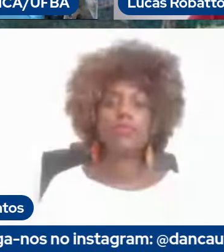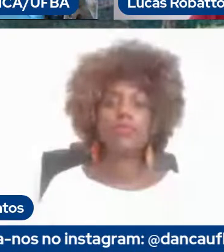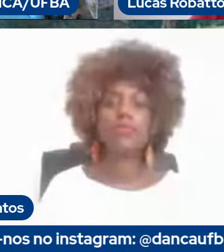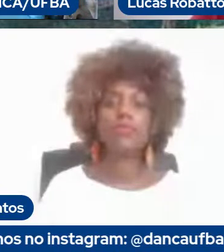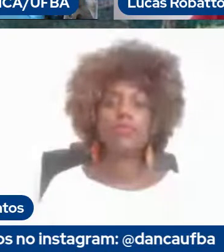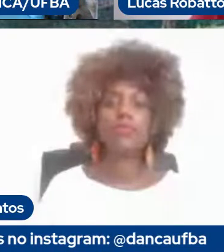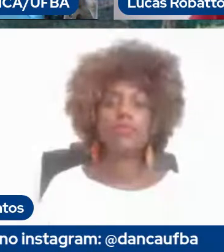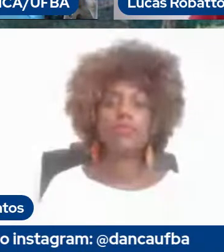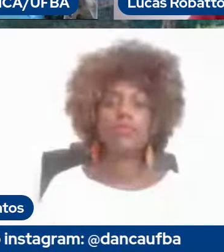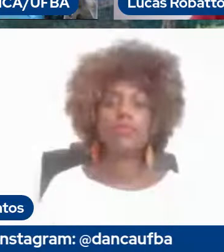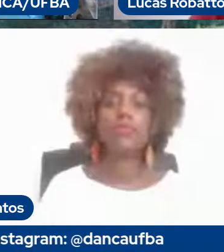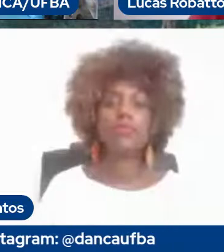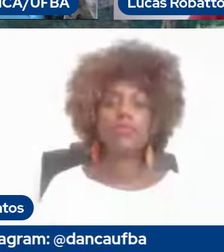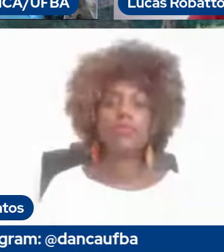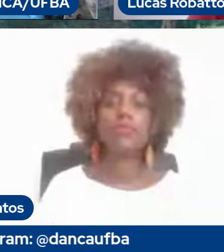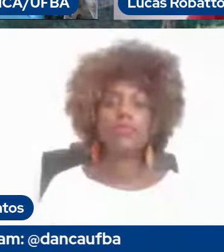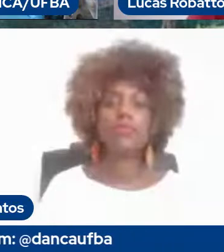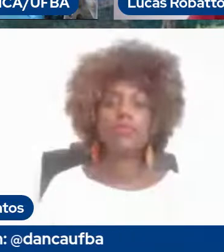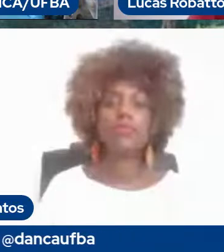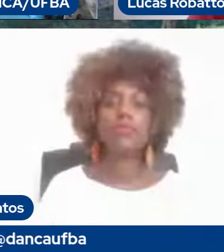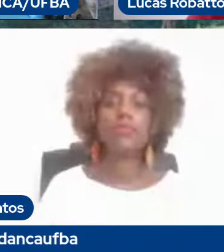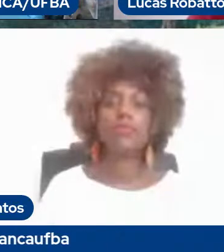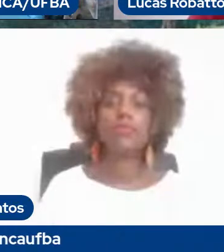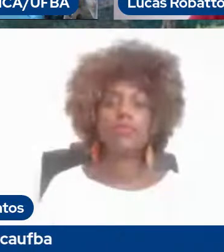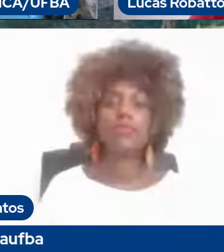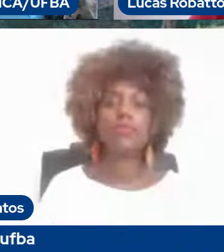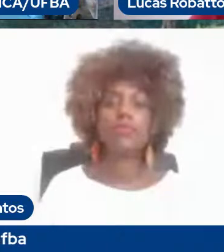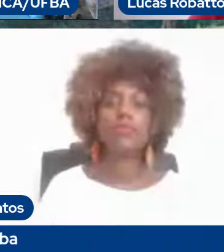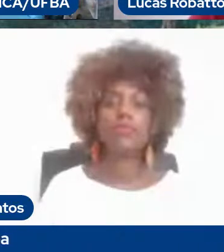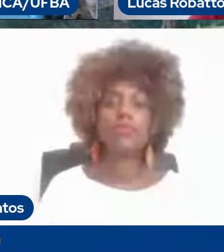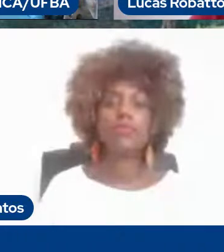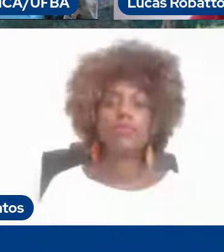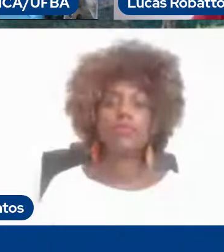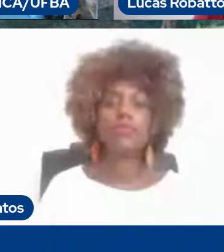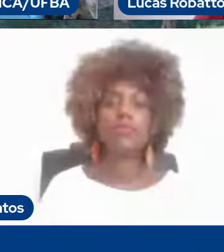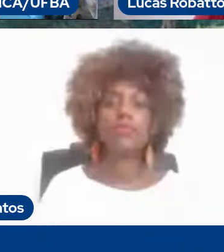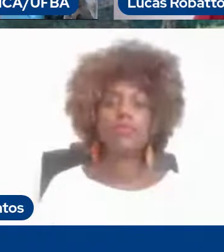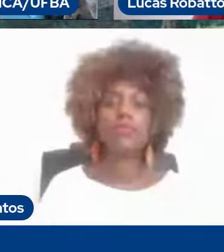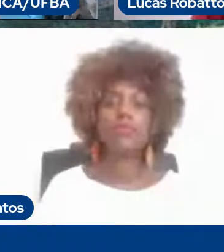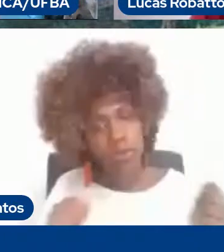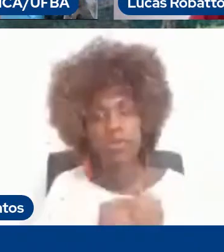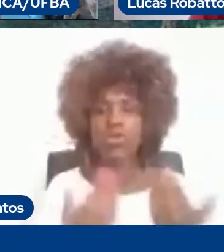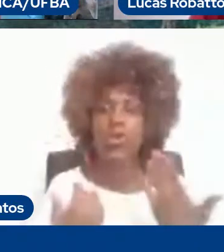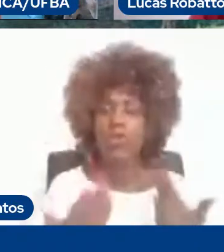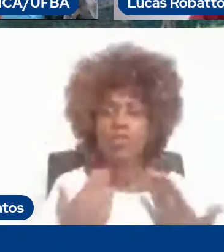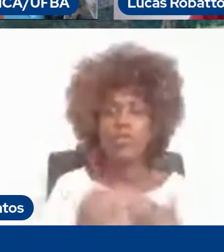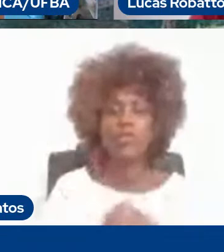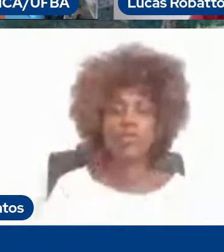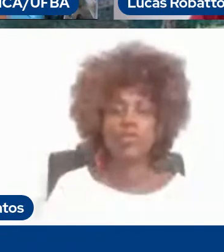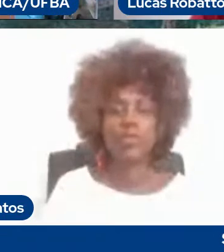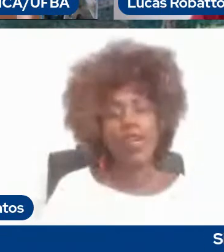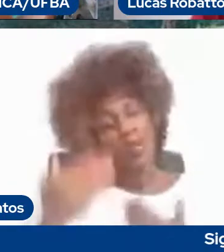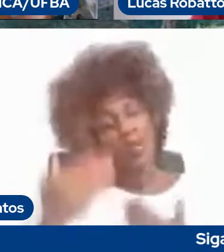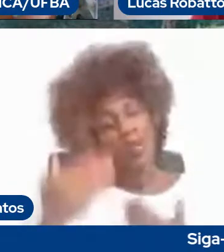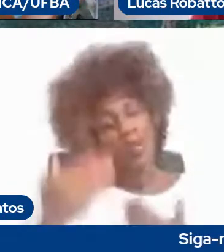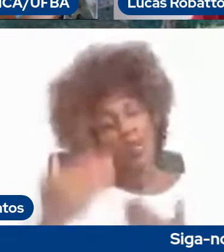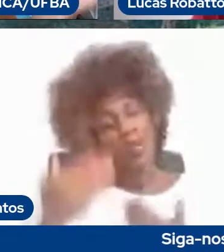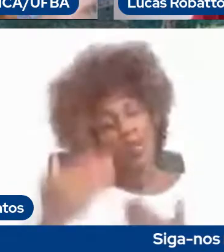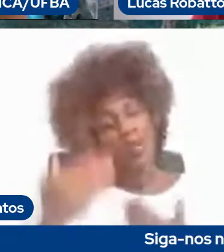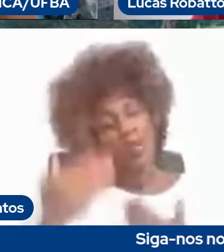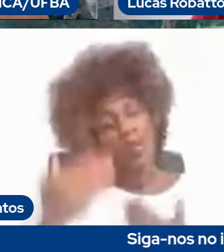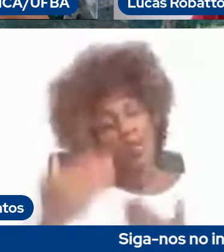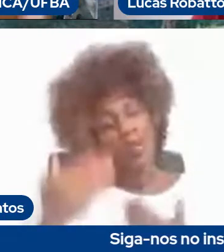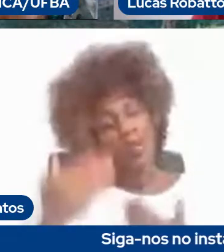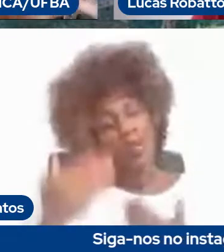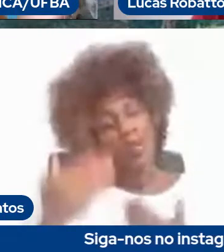fortalece a gente poder estar conversando eu que agradeço tá certo então encerrando essa